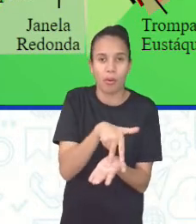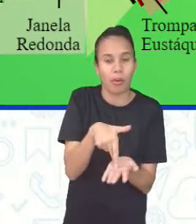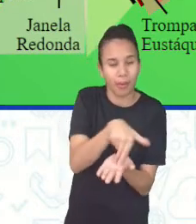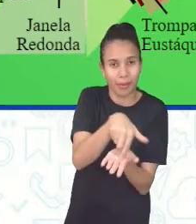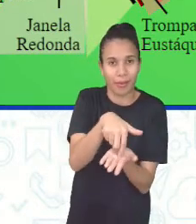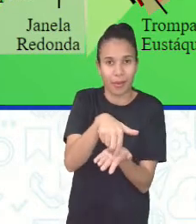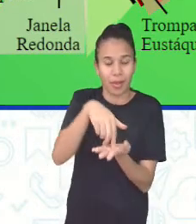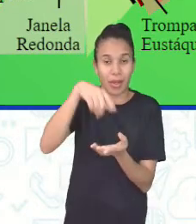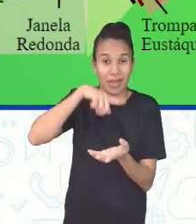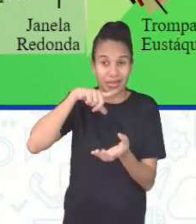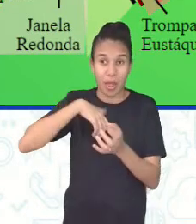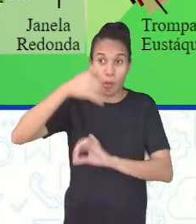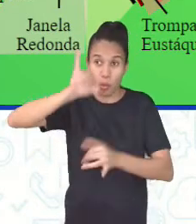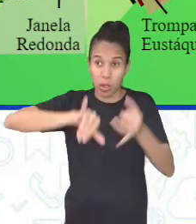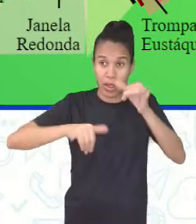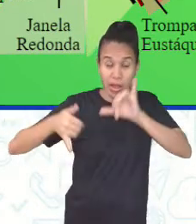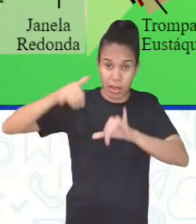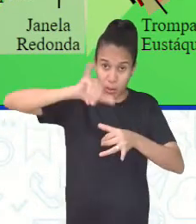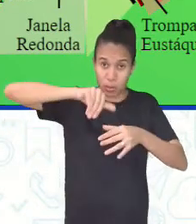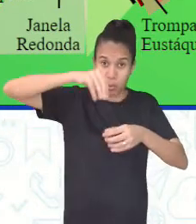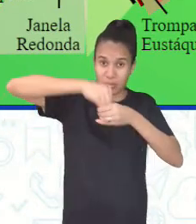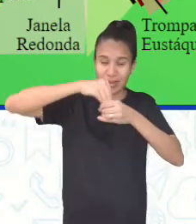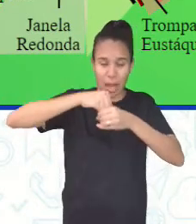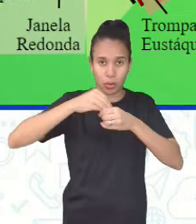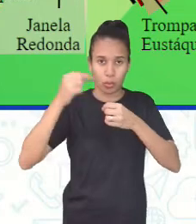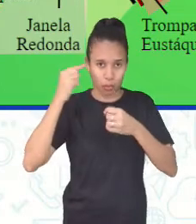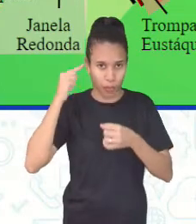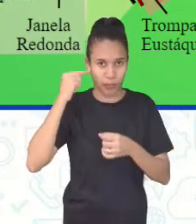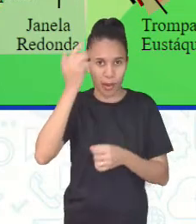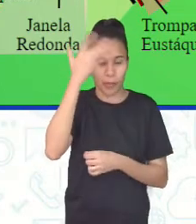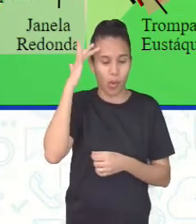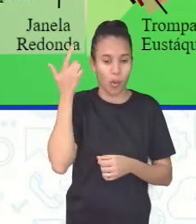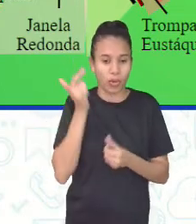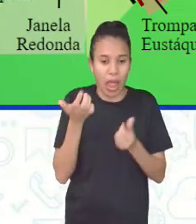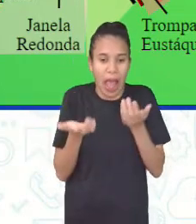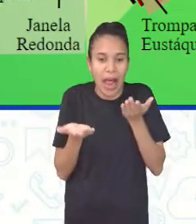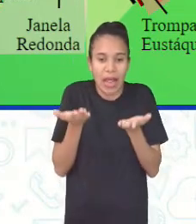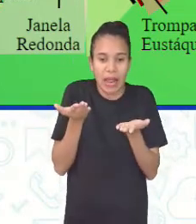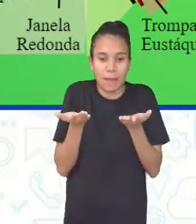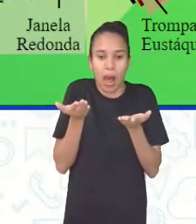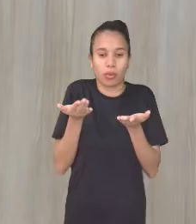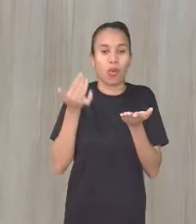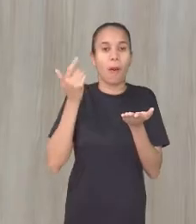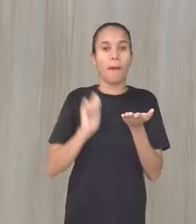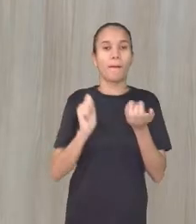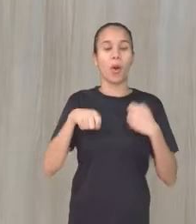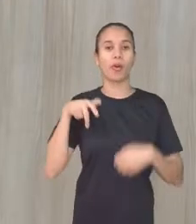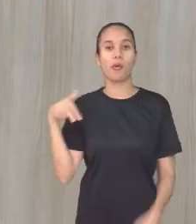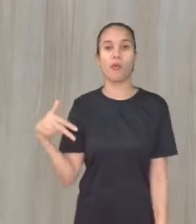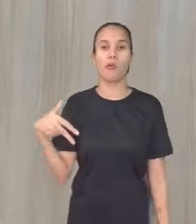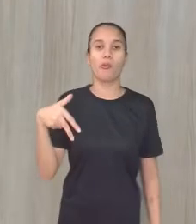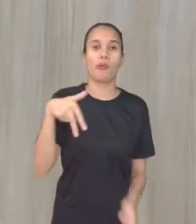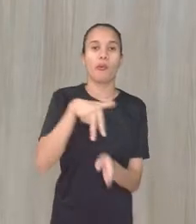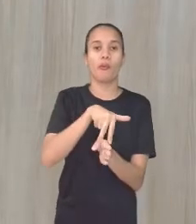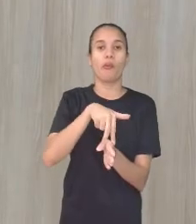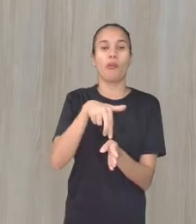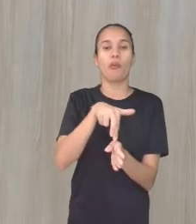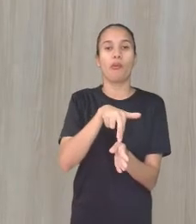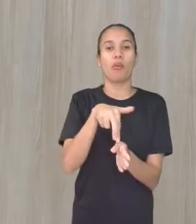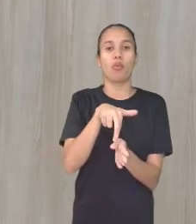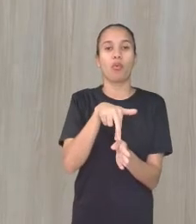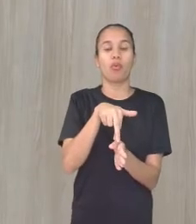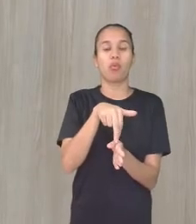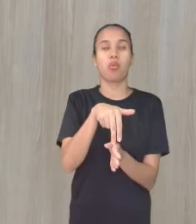que se ele ficar, vamos dizer assim, equilibrado, a gente vai poder caminhar até mesmo aí nessa